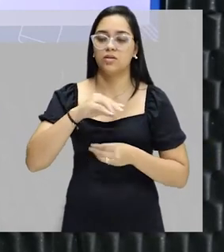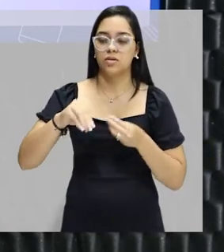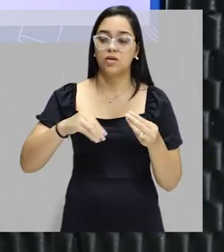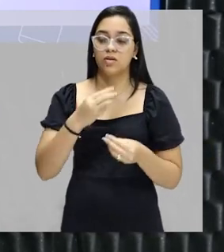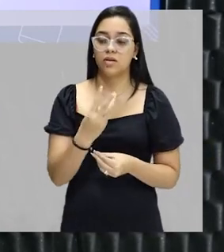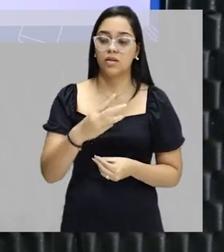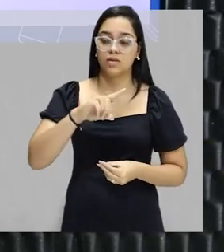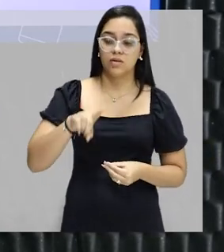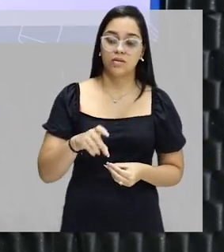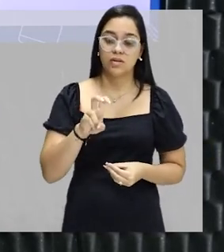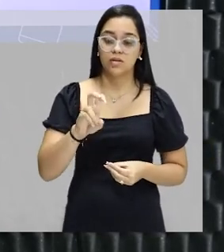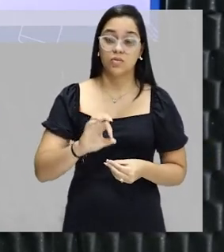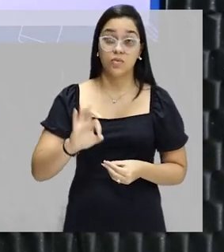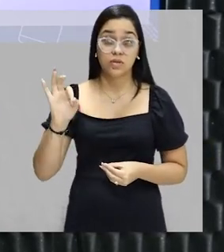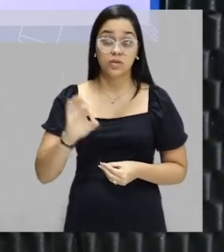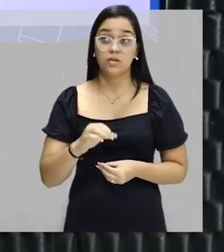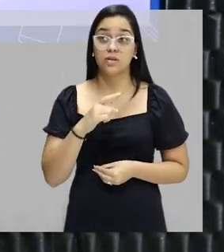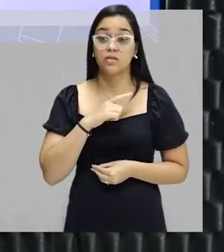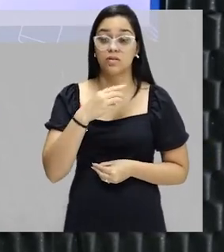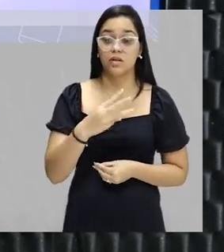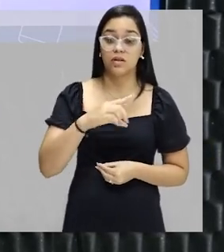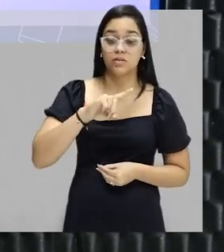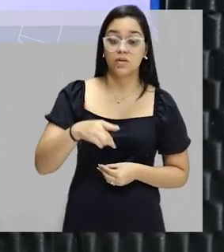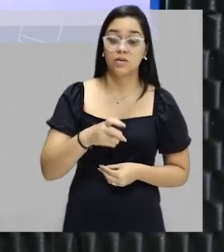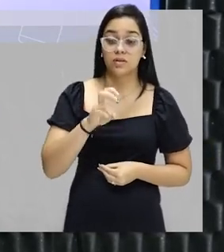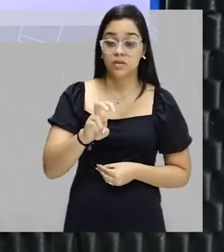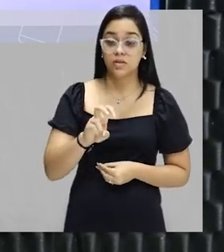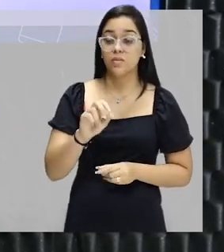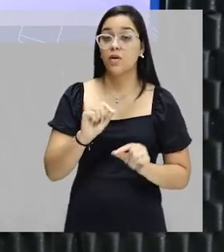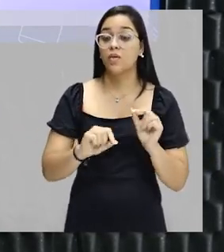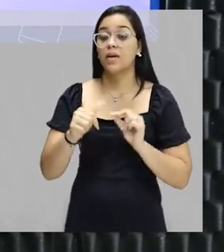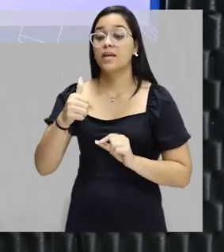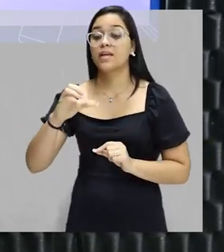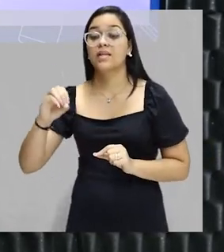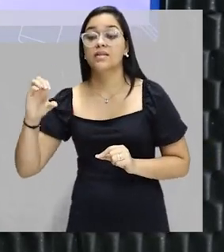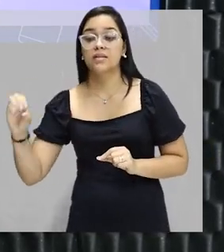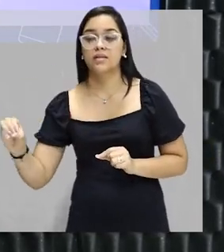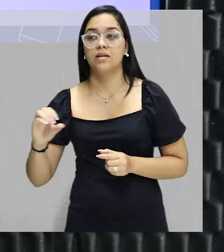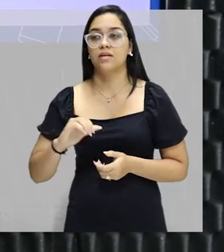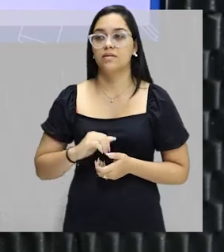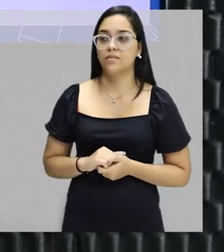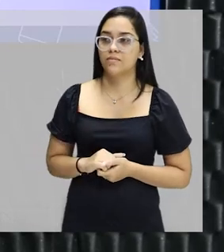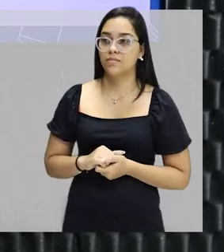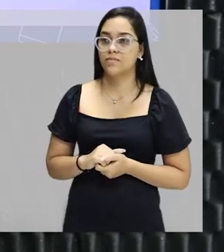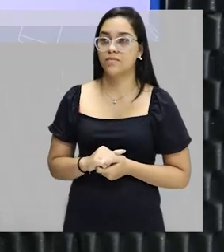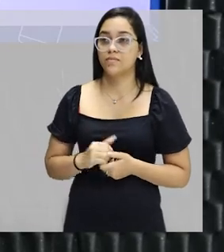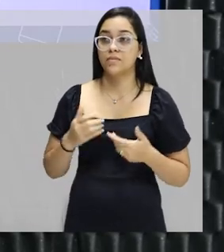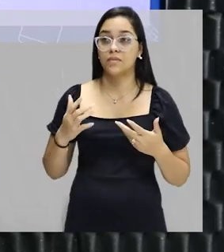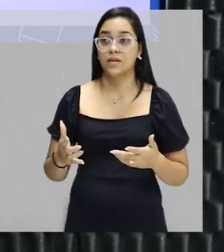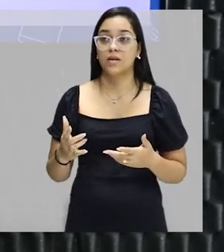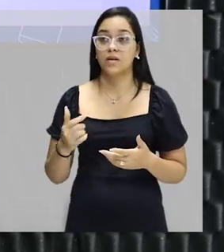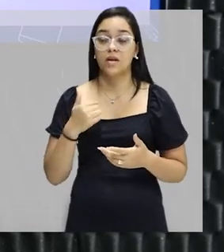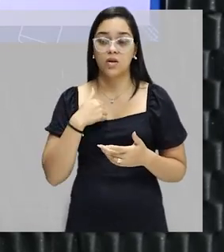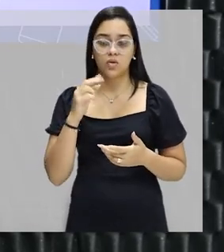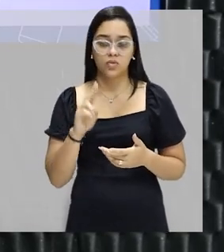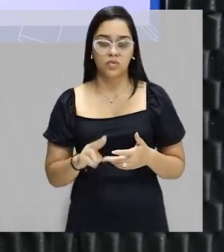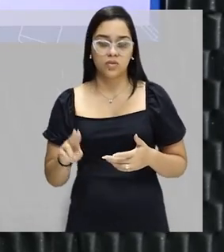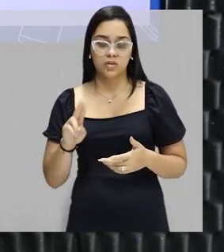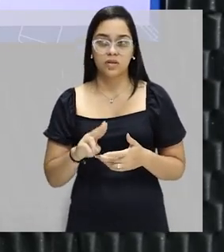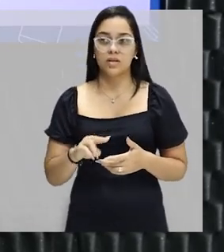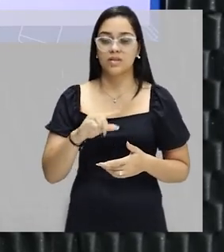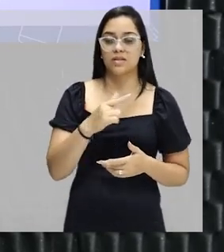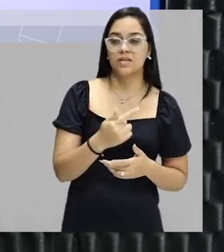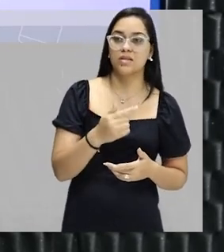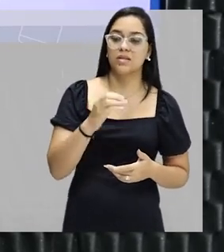3,5%. Então, eu tenho 3,5 para 100. Tudo bem? Turminha, se eu usar uma solução de